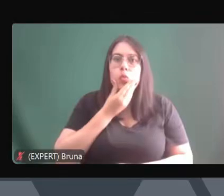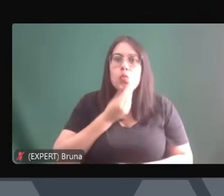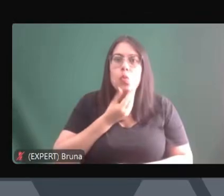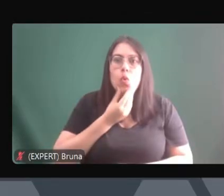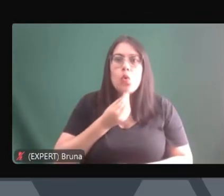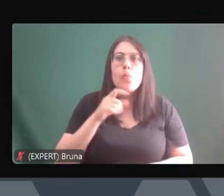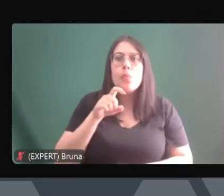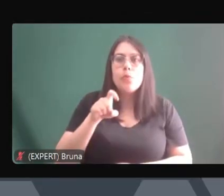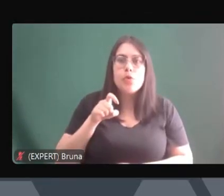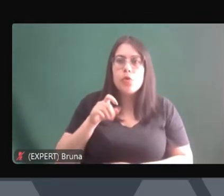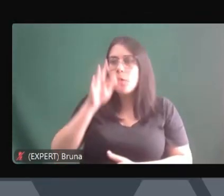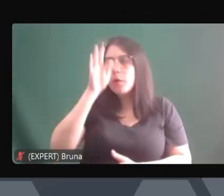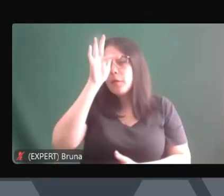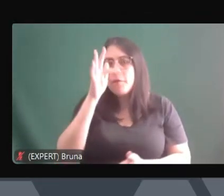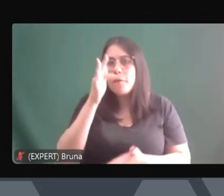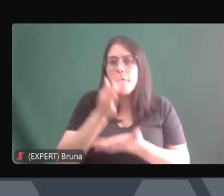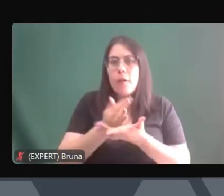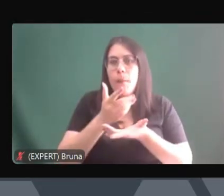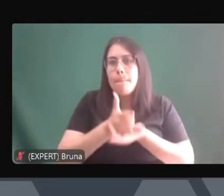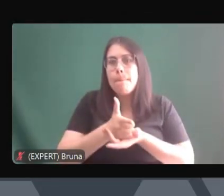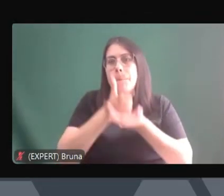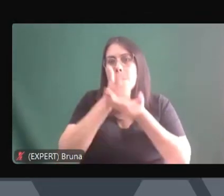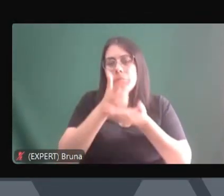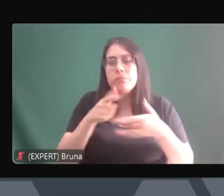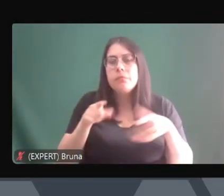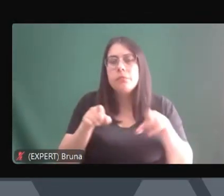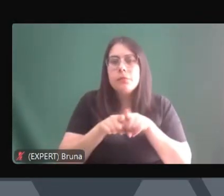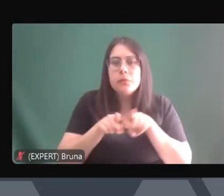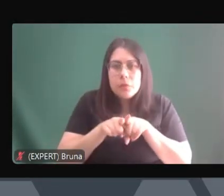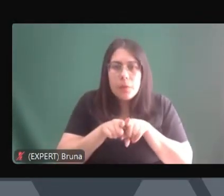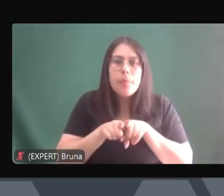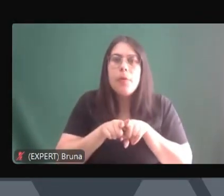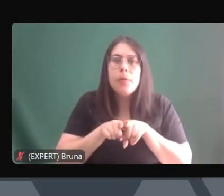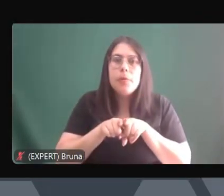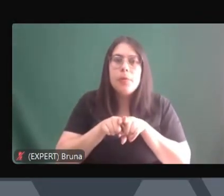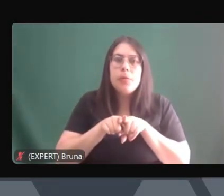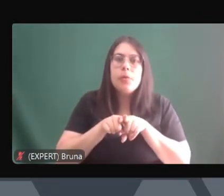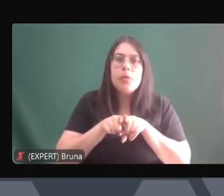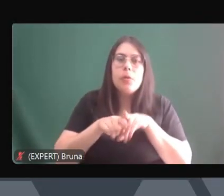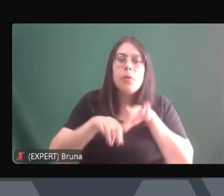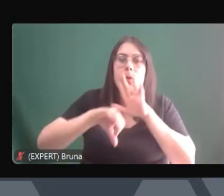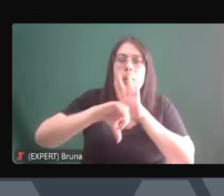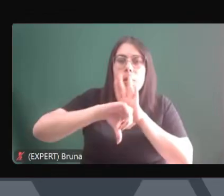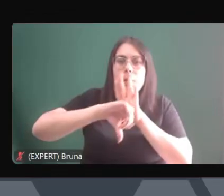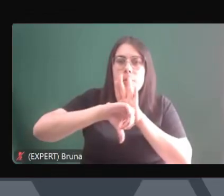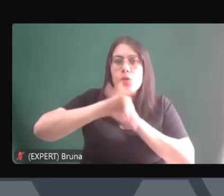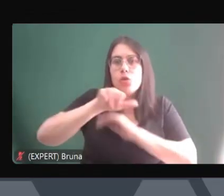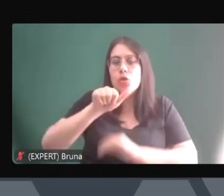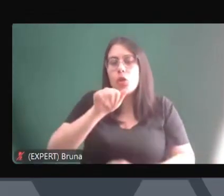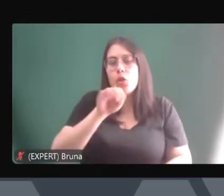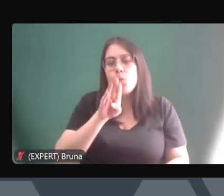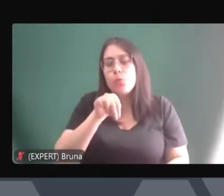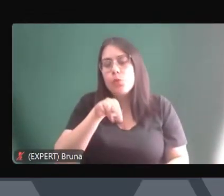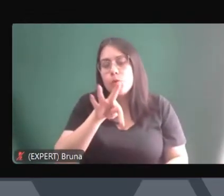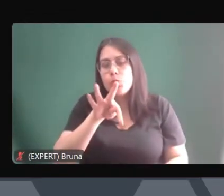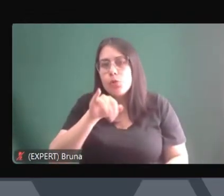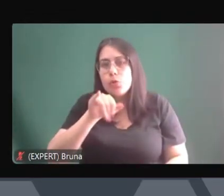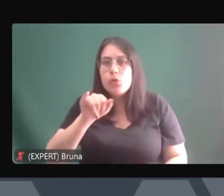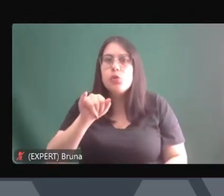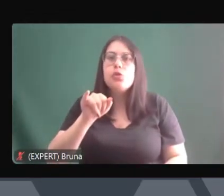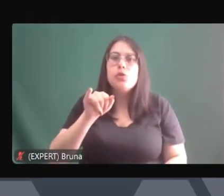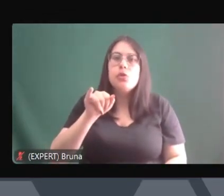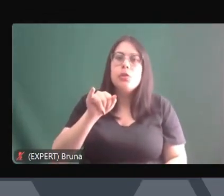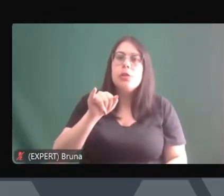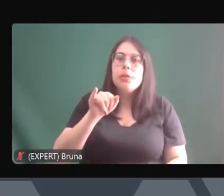A Fé e o Fuzil, do laureado aí pelo Prêmio Jabuti, A República das Milícias, né?